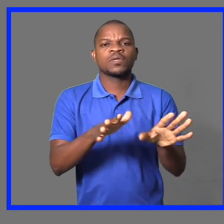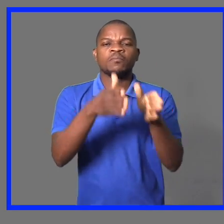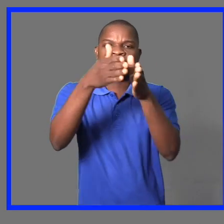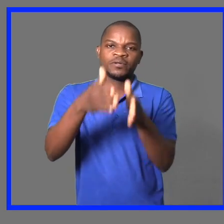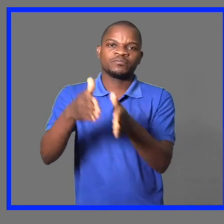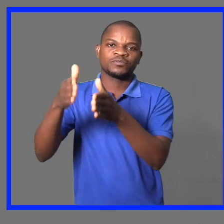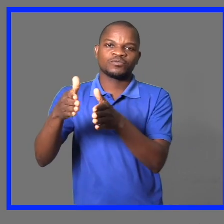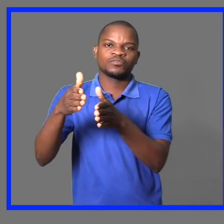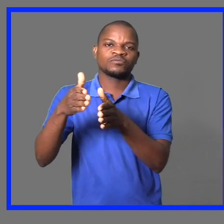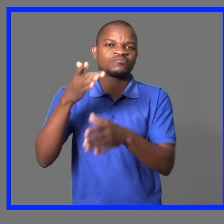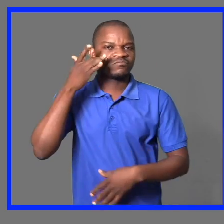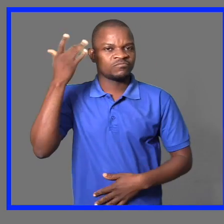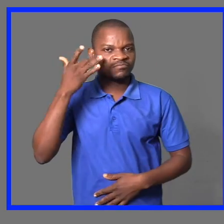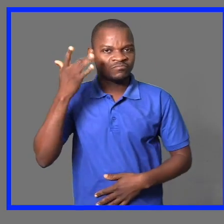albinismo, a nível da cidade da Venda. Obrigado.